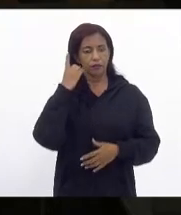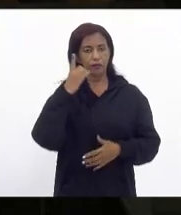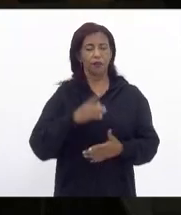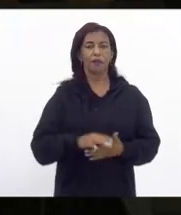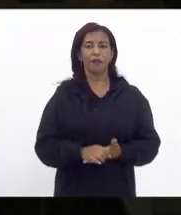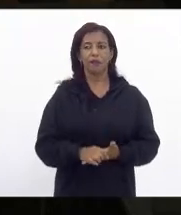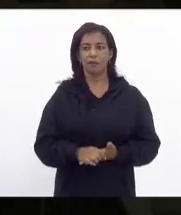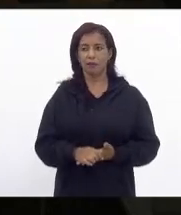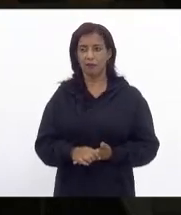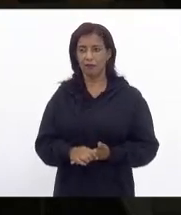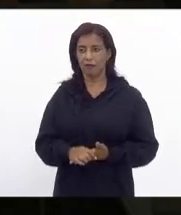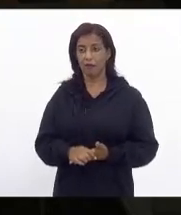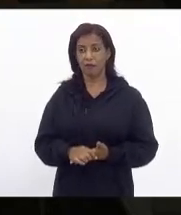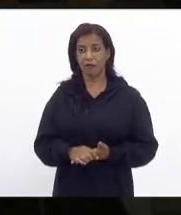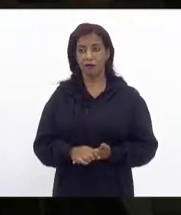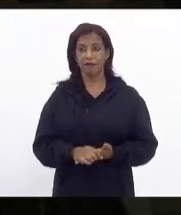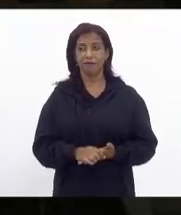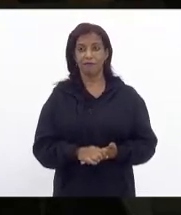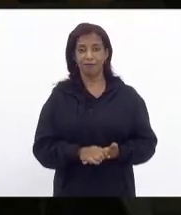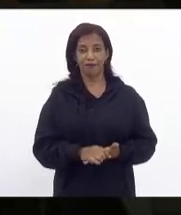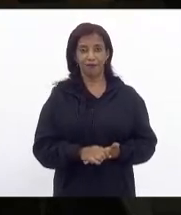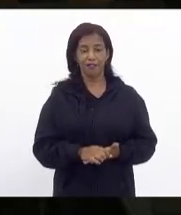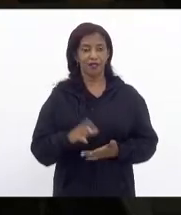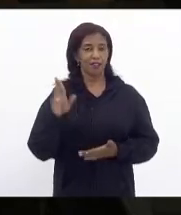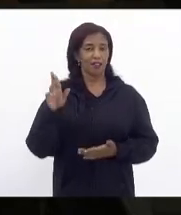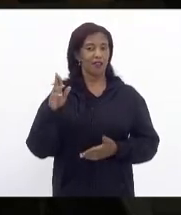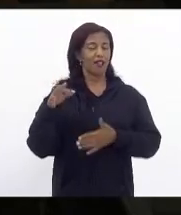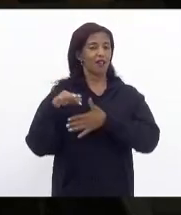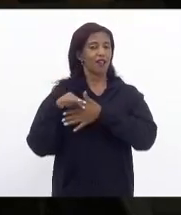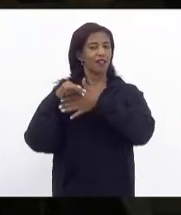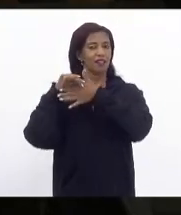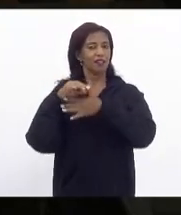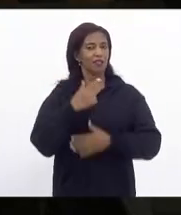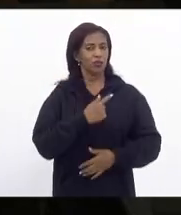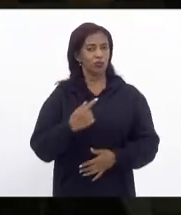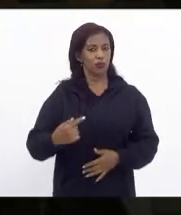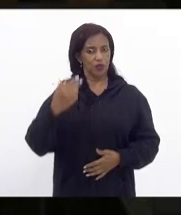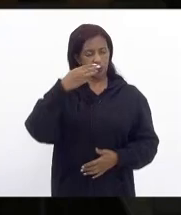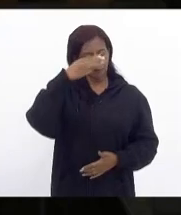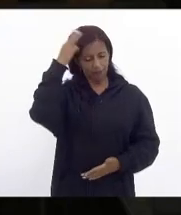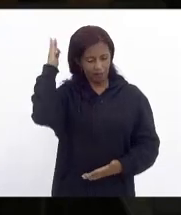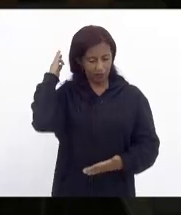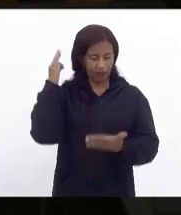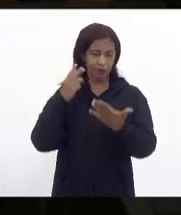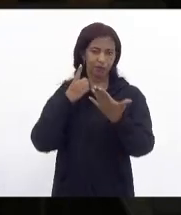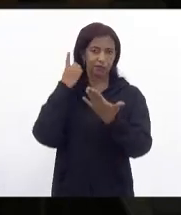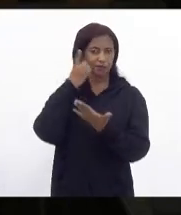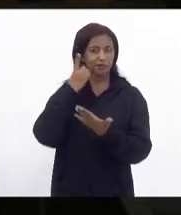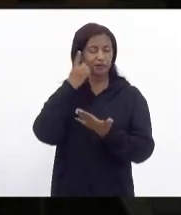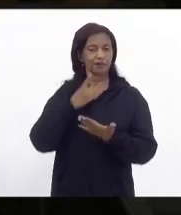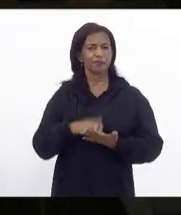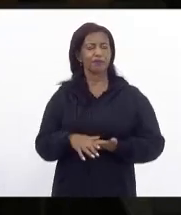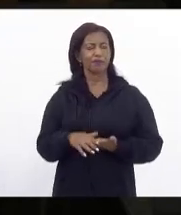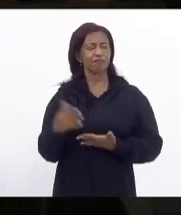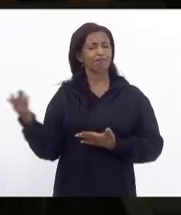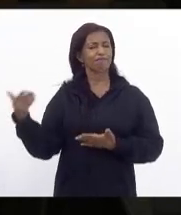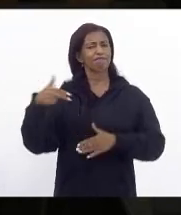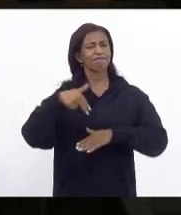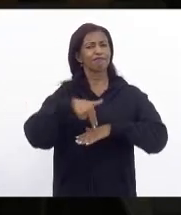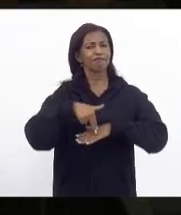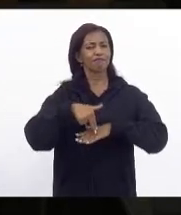o orador que me antecedeu líder do governo deputado Márcio Pacheco fez aqui uma